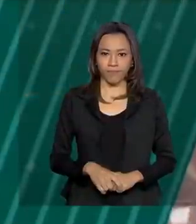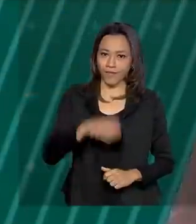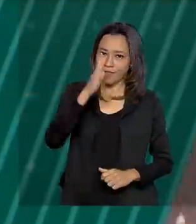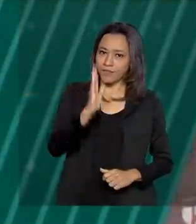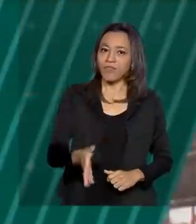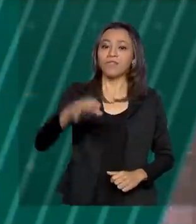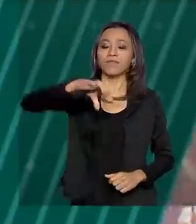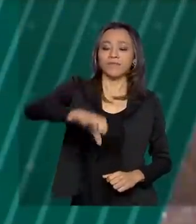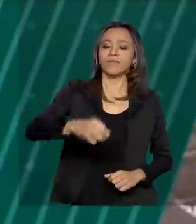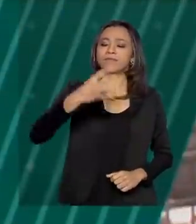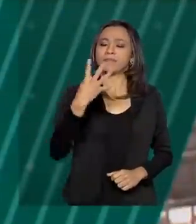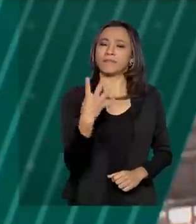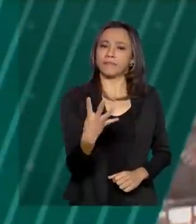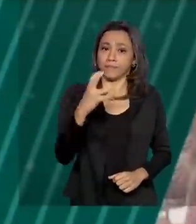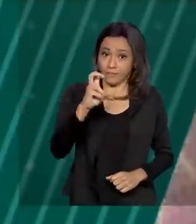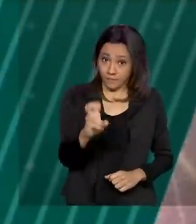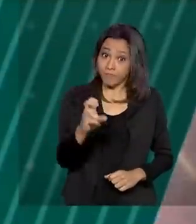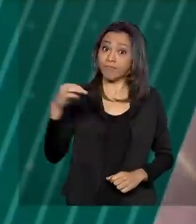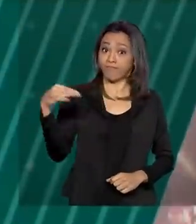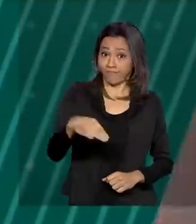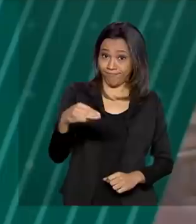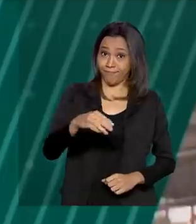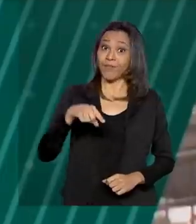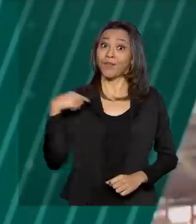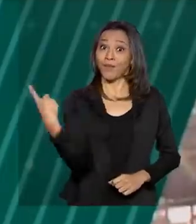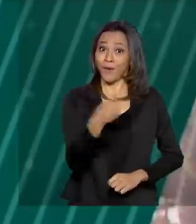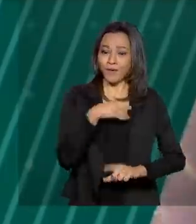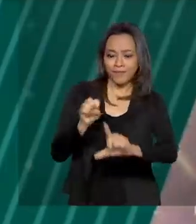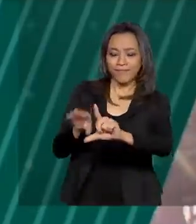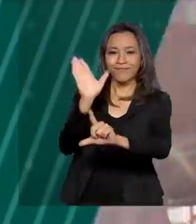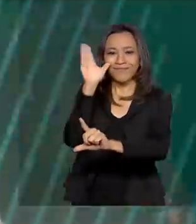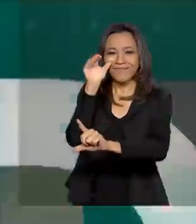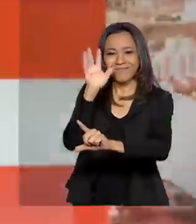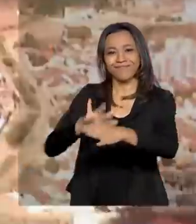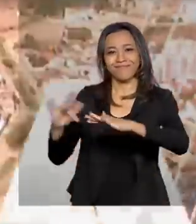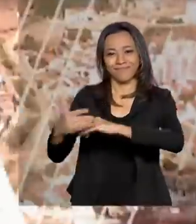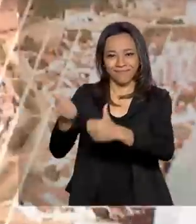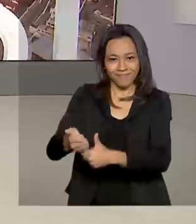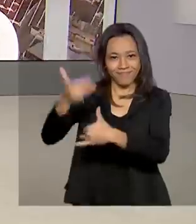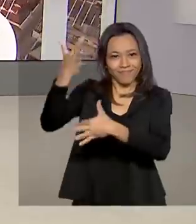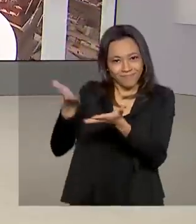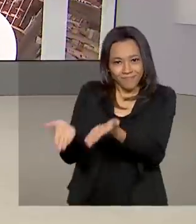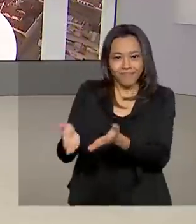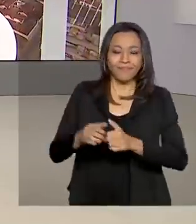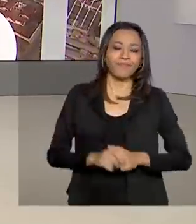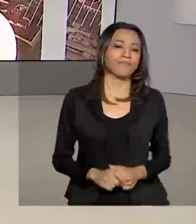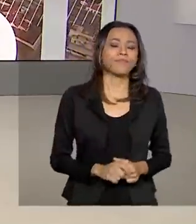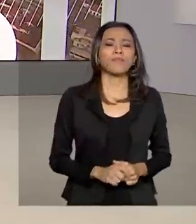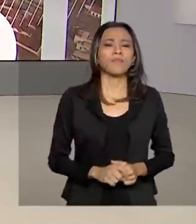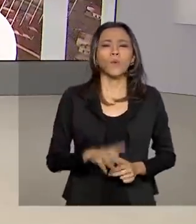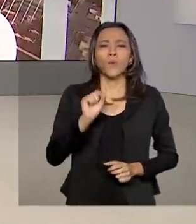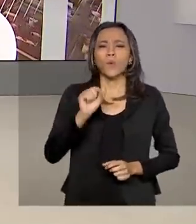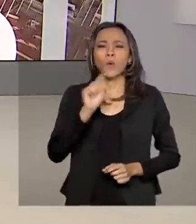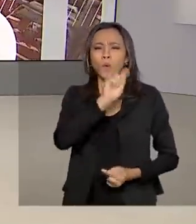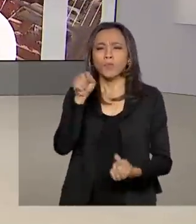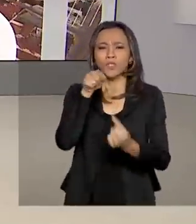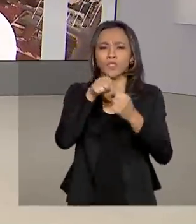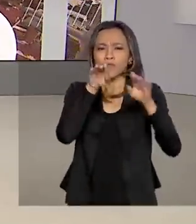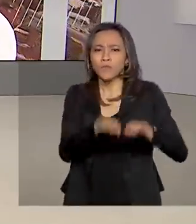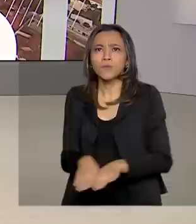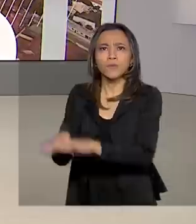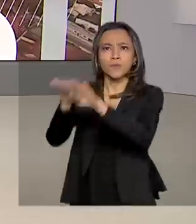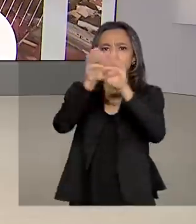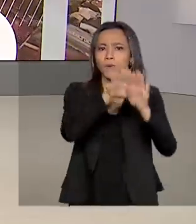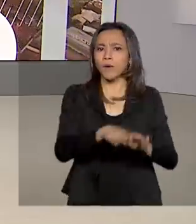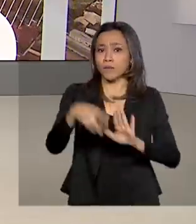São 9 horas e 45 minutos, estamos ao vivo também pelas redes sociais. Para padronizar os casos